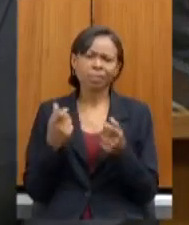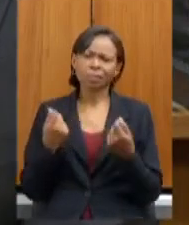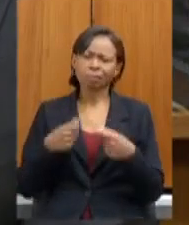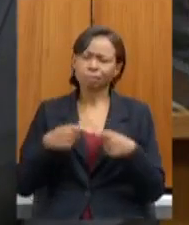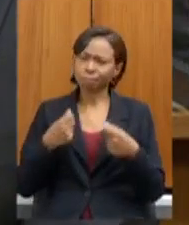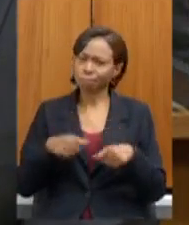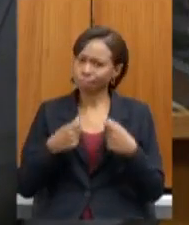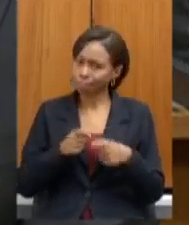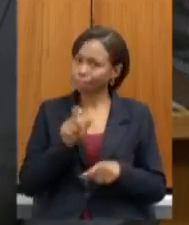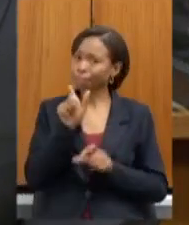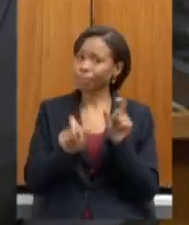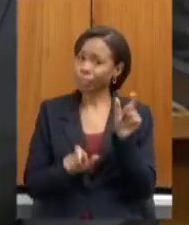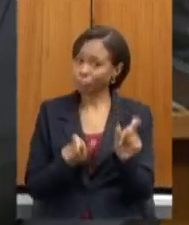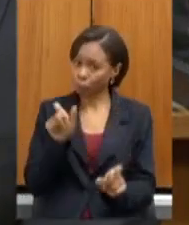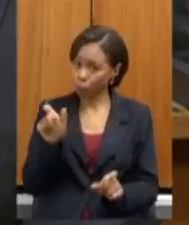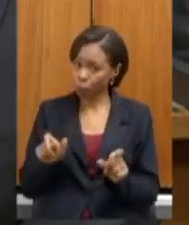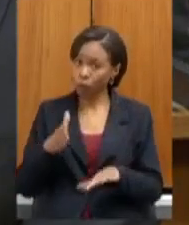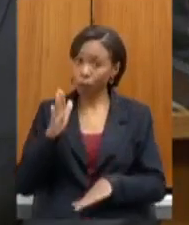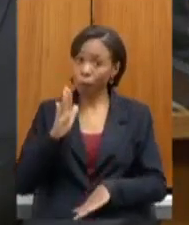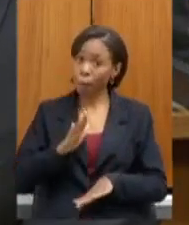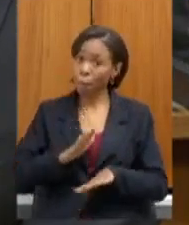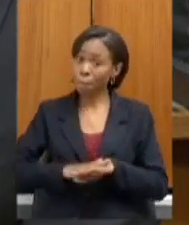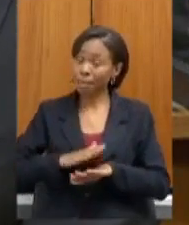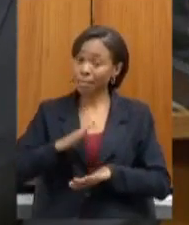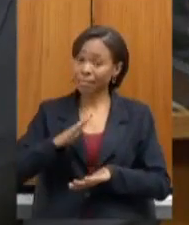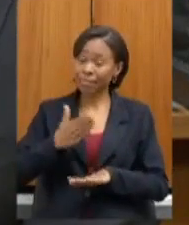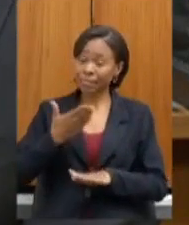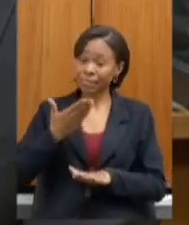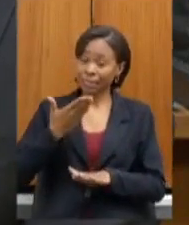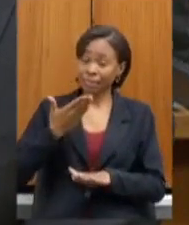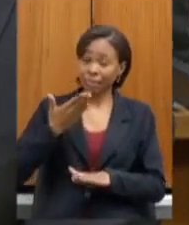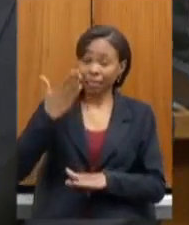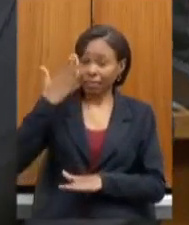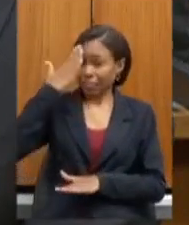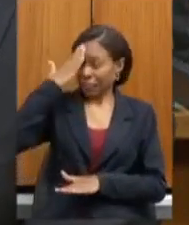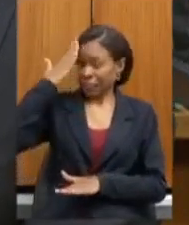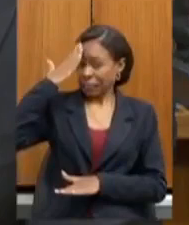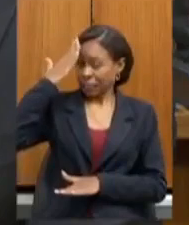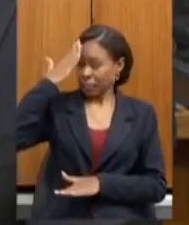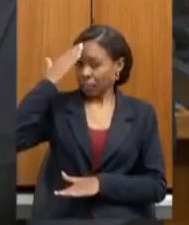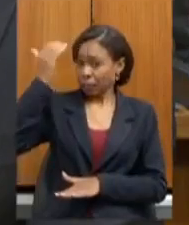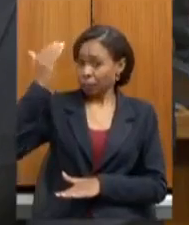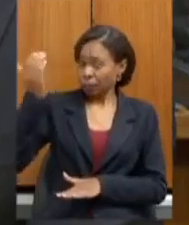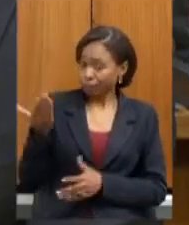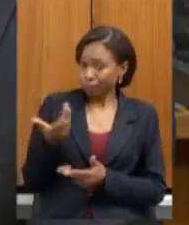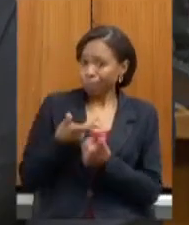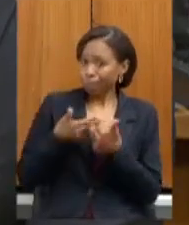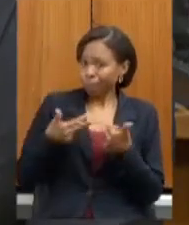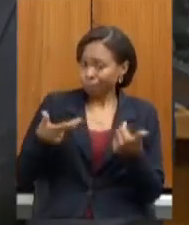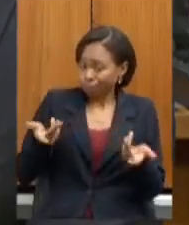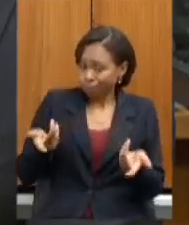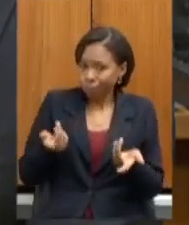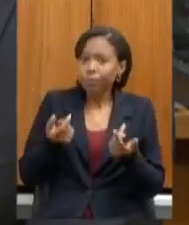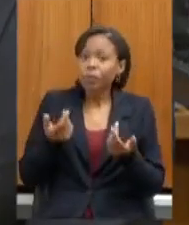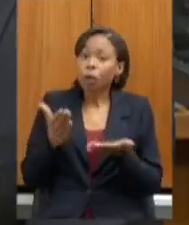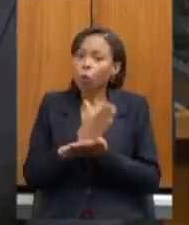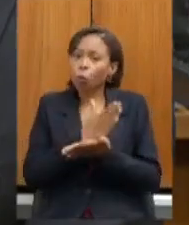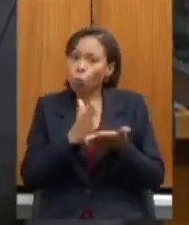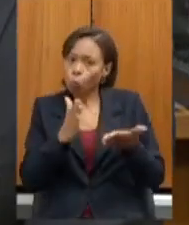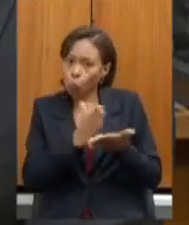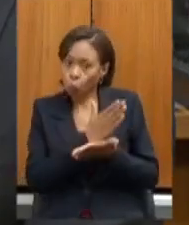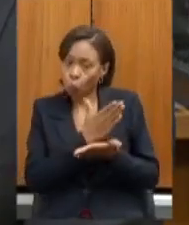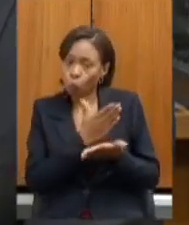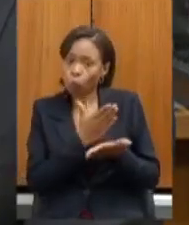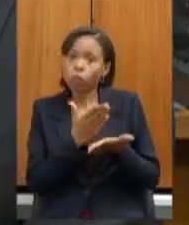de pessoas mais estudadas os casos extremos a gente sabe que acontece e esses casos extremos tem que ser cuidados pela sua